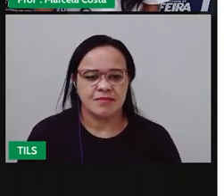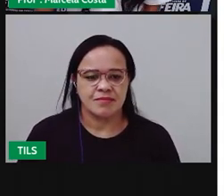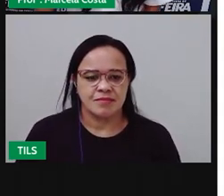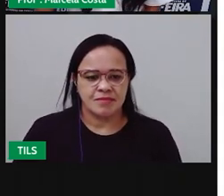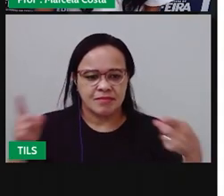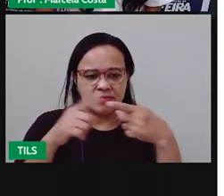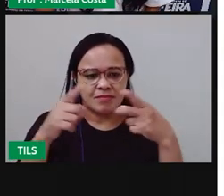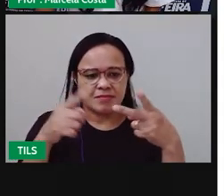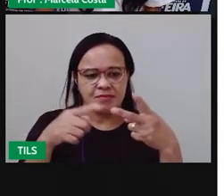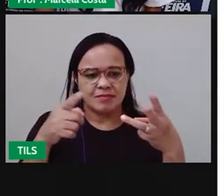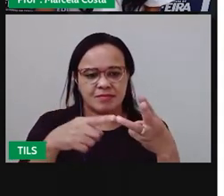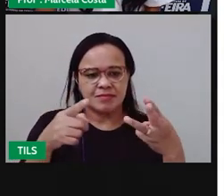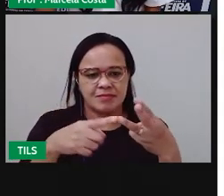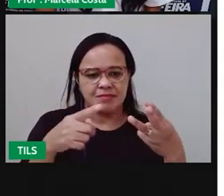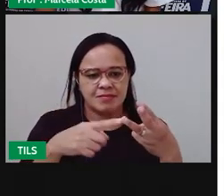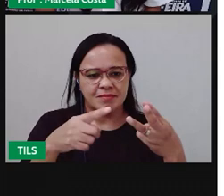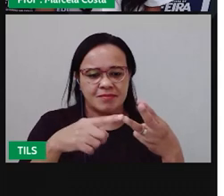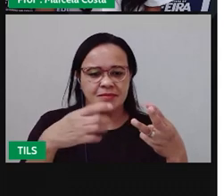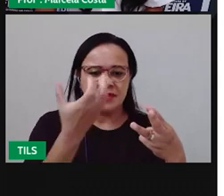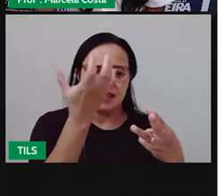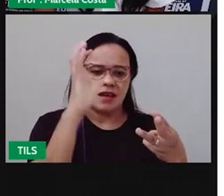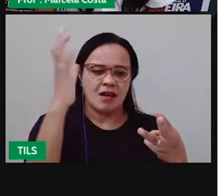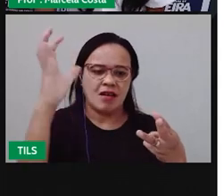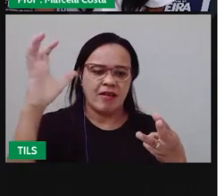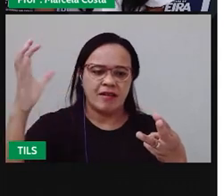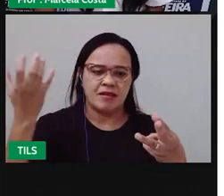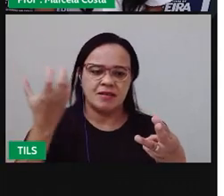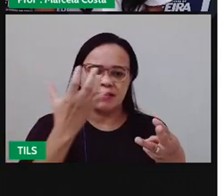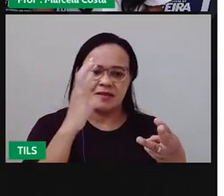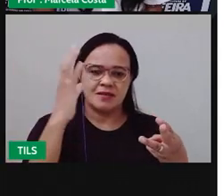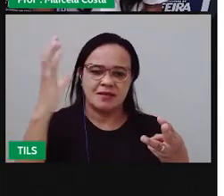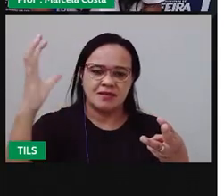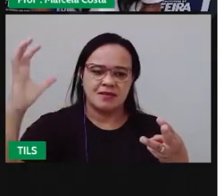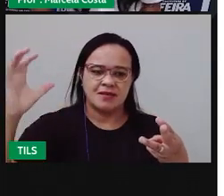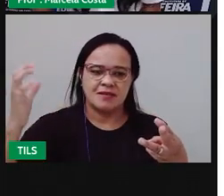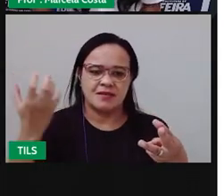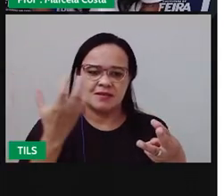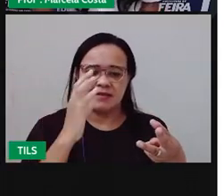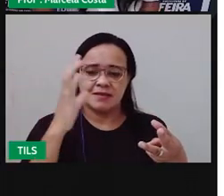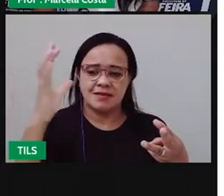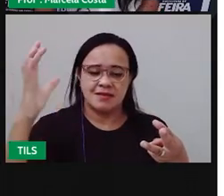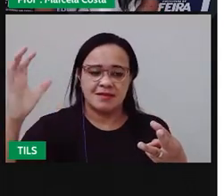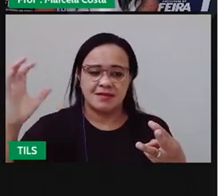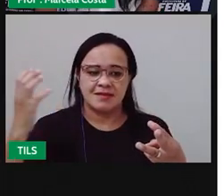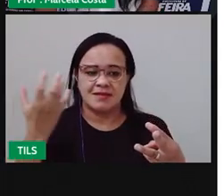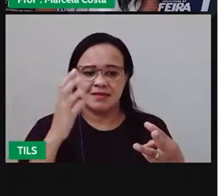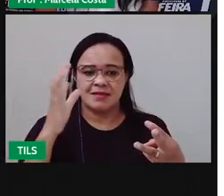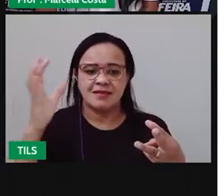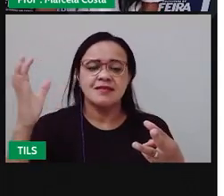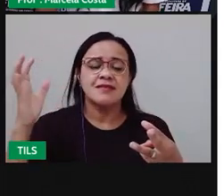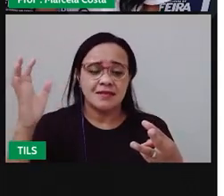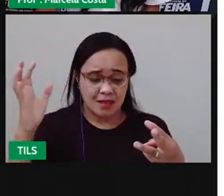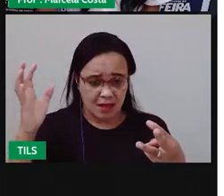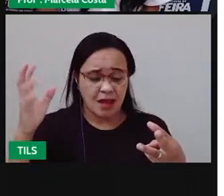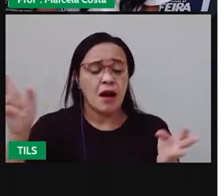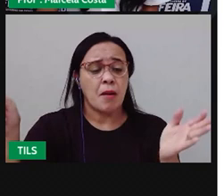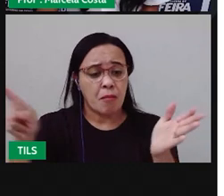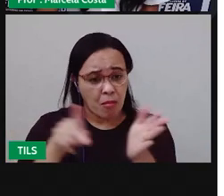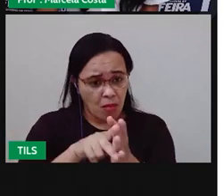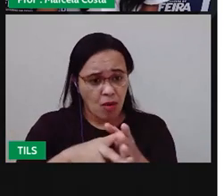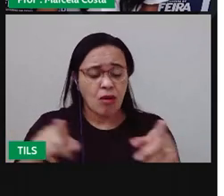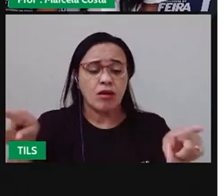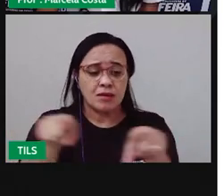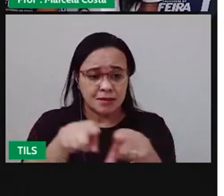Essa outra xilogravura está representando aqui, ó, um elemento da vegetação nordestina.